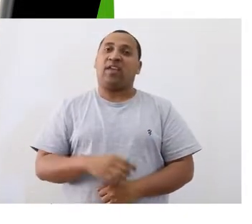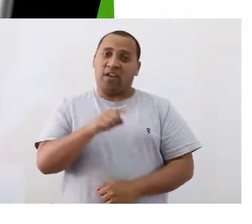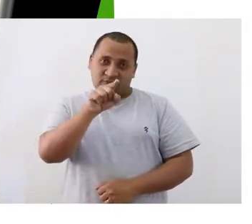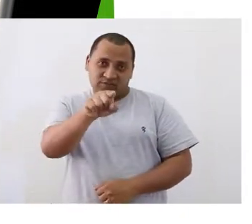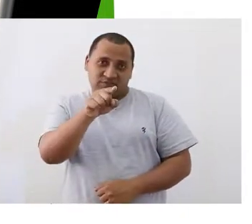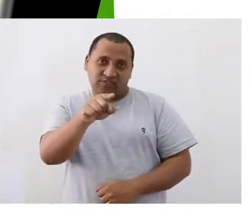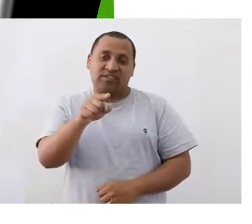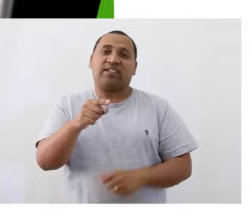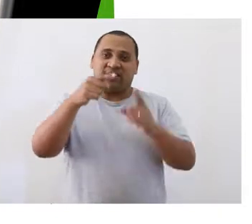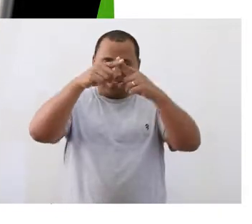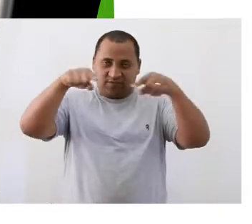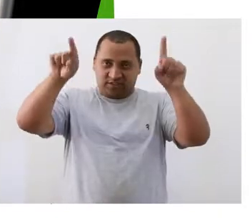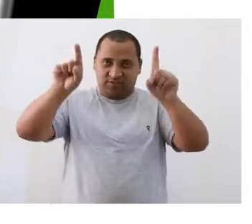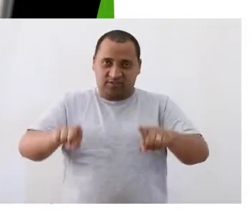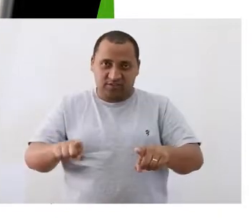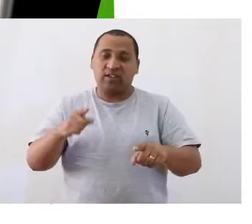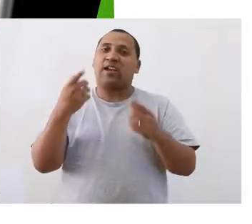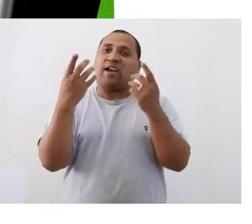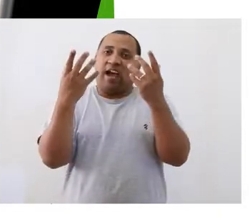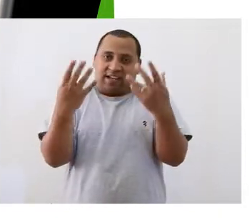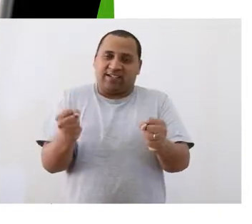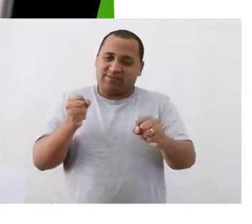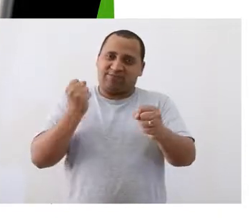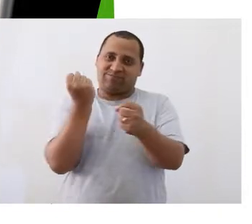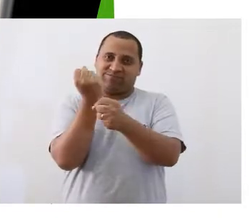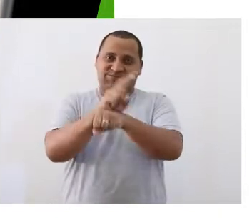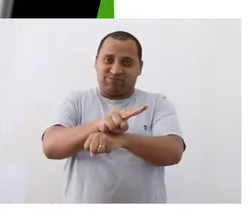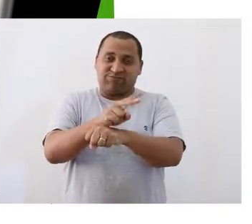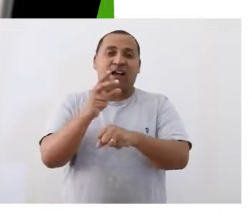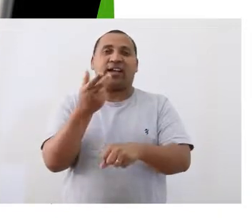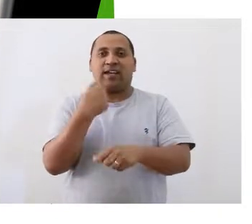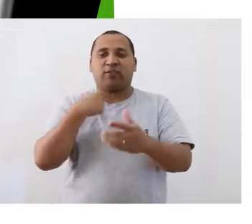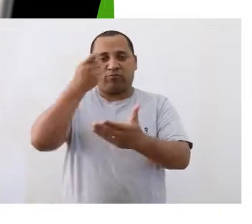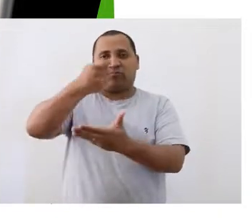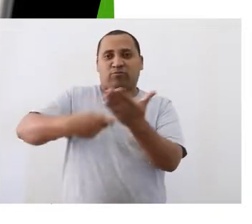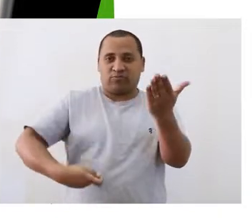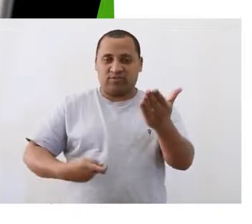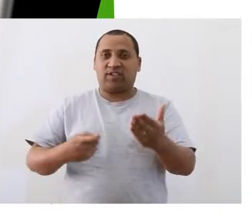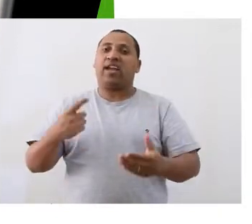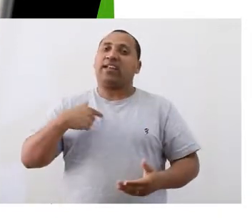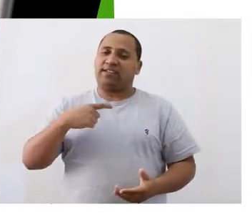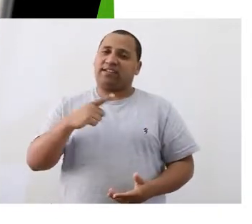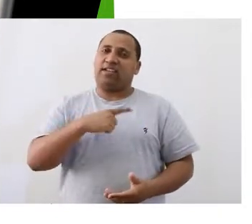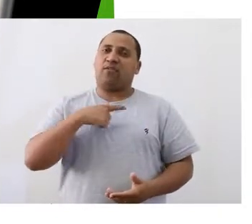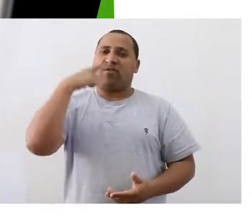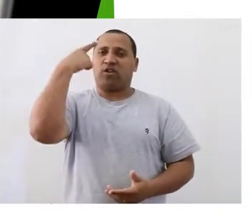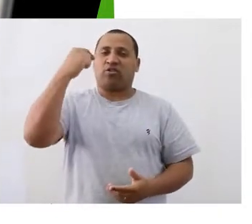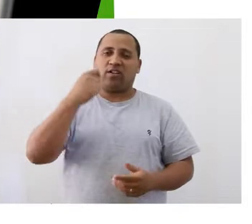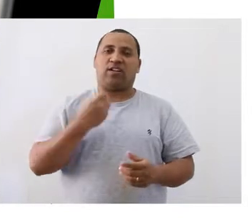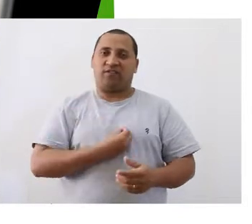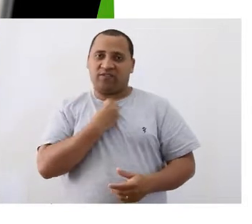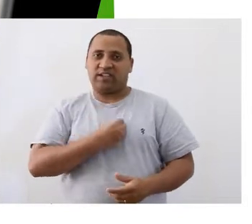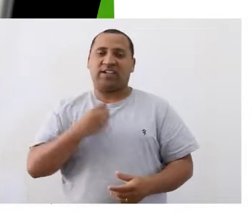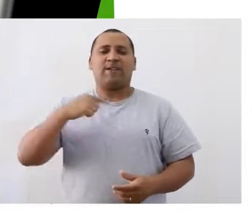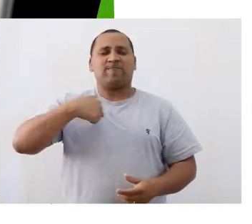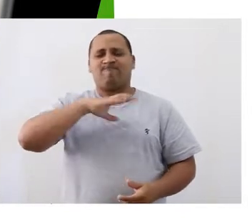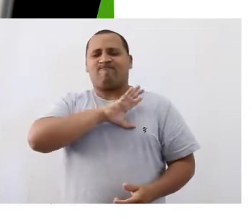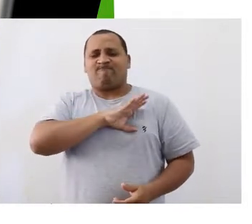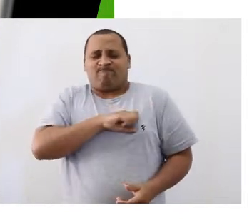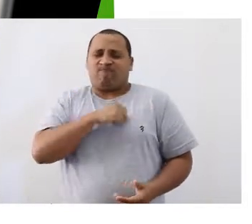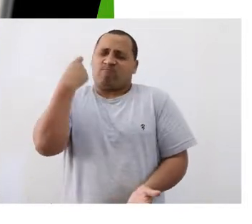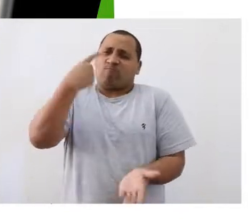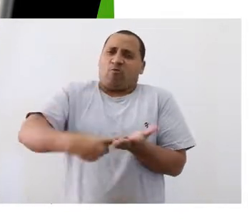Ser servidor público não é apenas ser aprovado em concurso, é tão mais que isso. É uma opção de vida, onde nos apaixonamos e nos